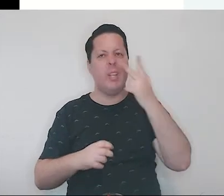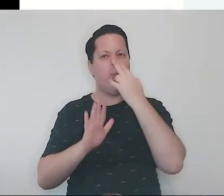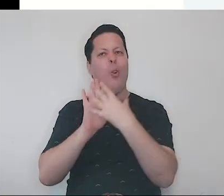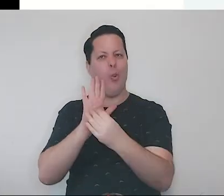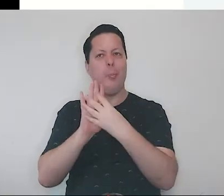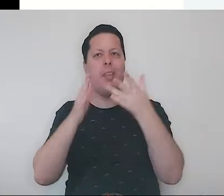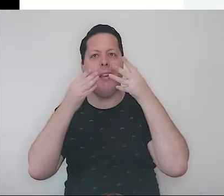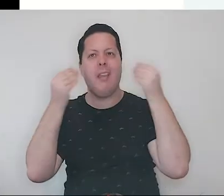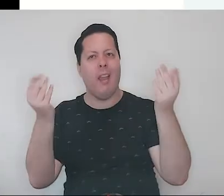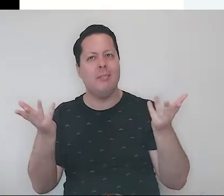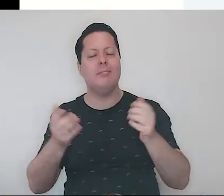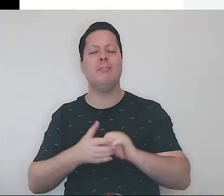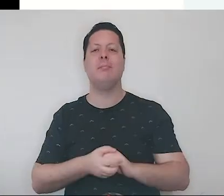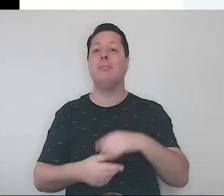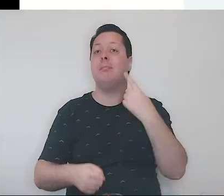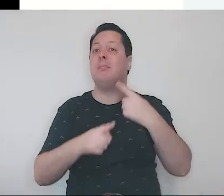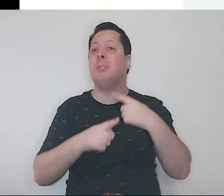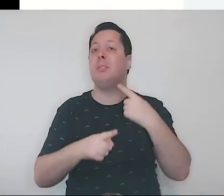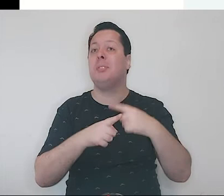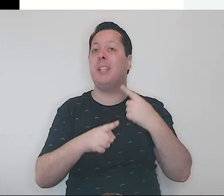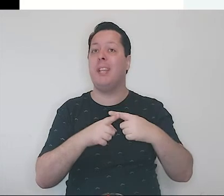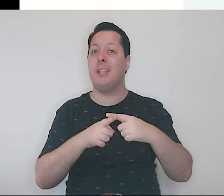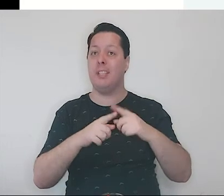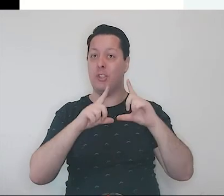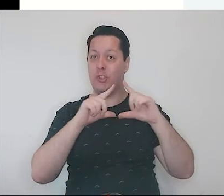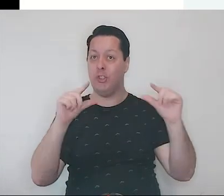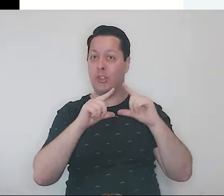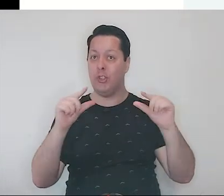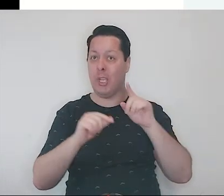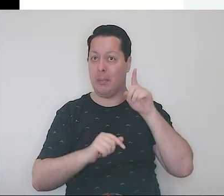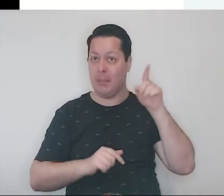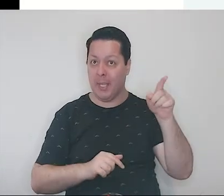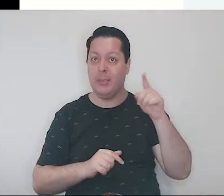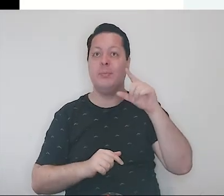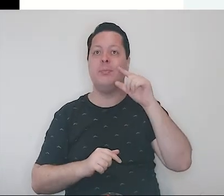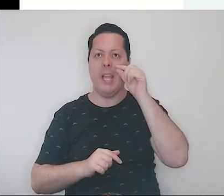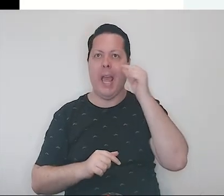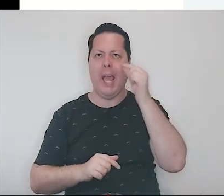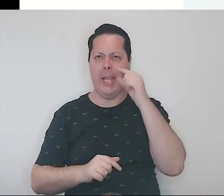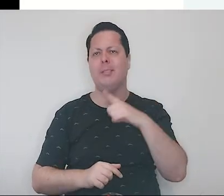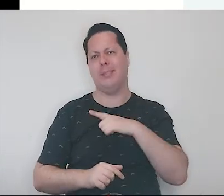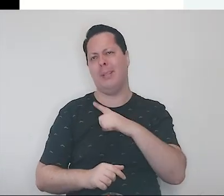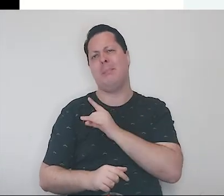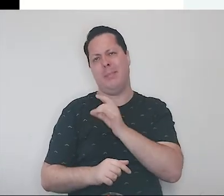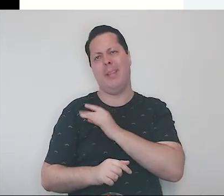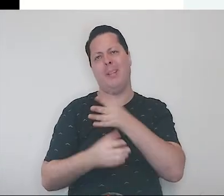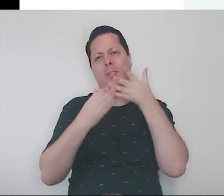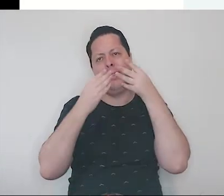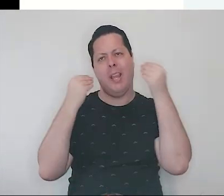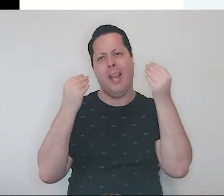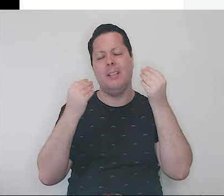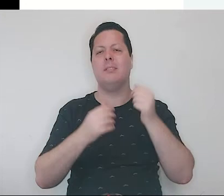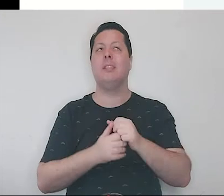gatinhos. Até porque, até no Japão, os ratos têm medo de gato. Ele pensou que